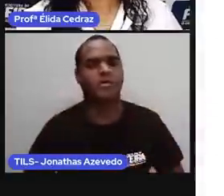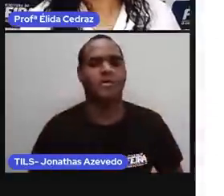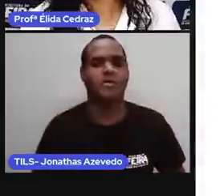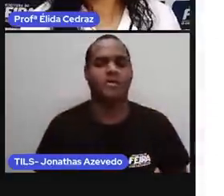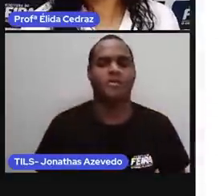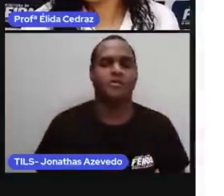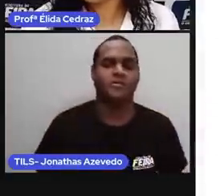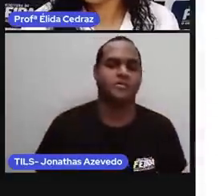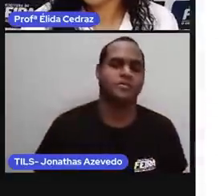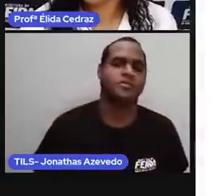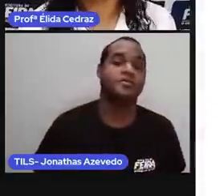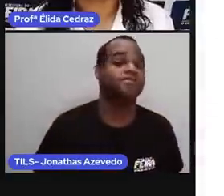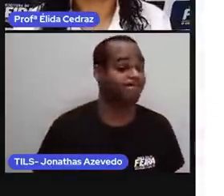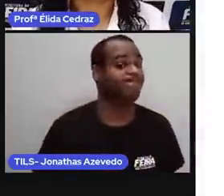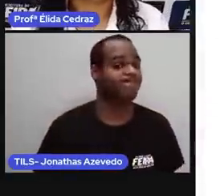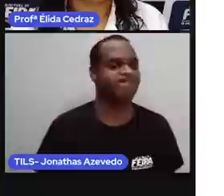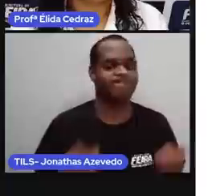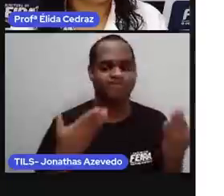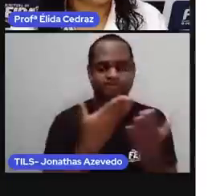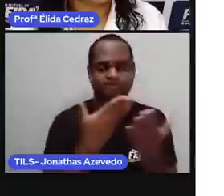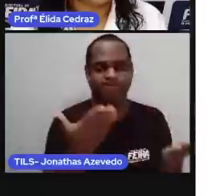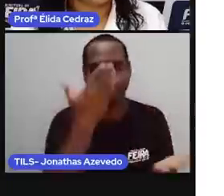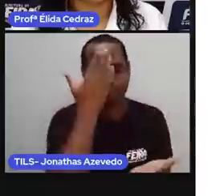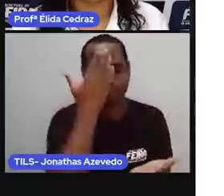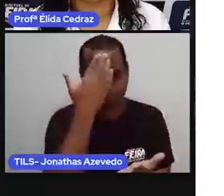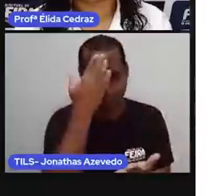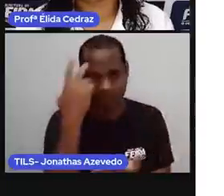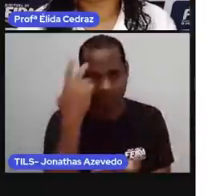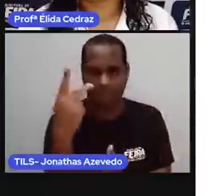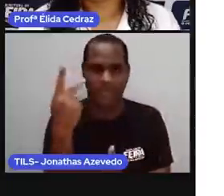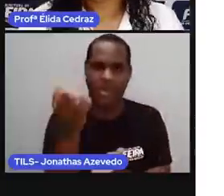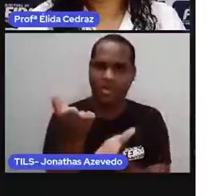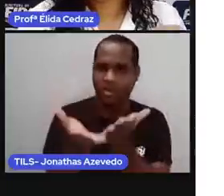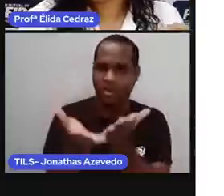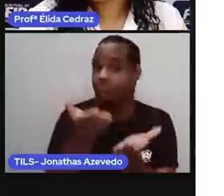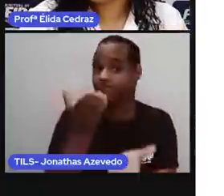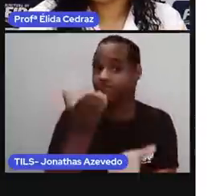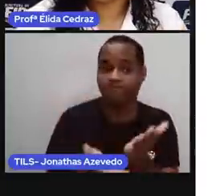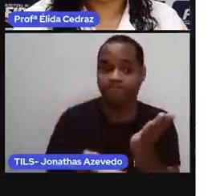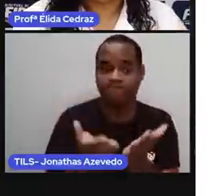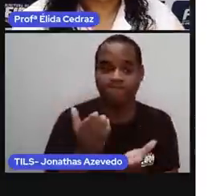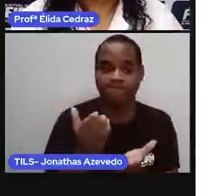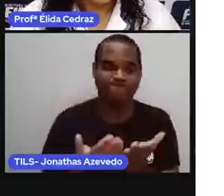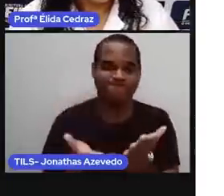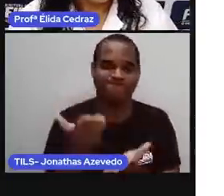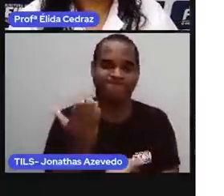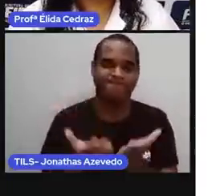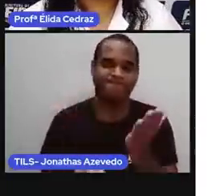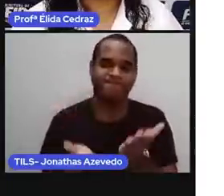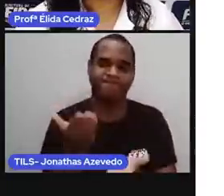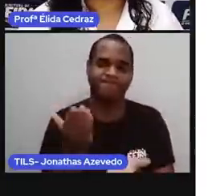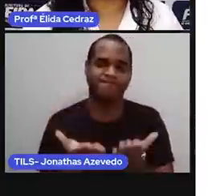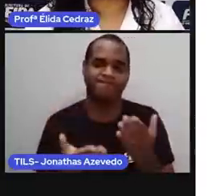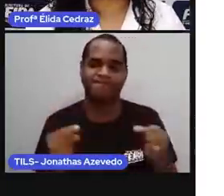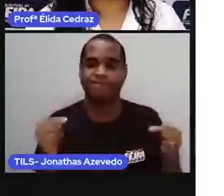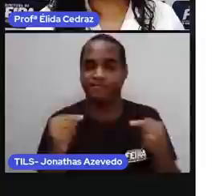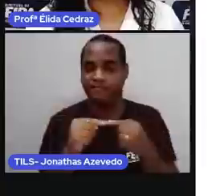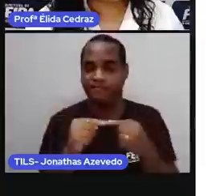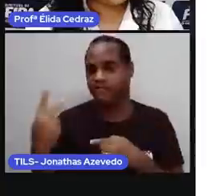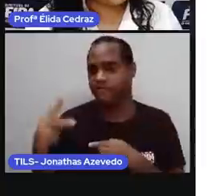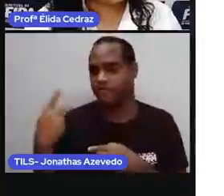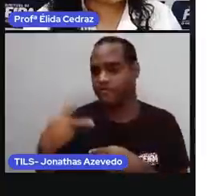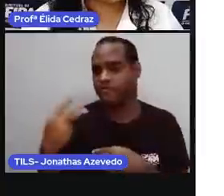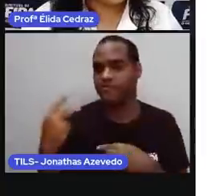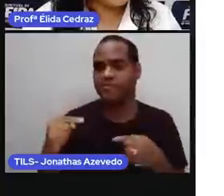Como você já sabe, nós usamos as balanças. Então, para sabermos o peso